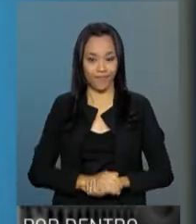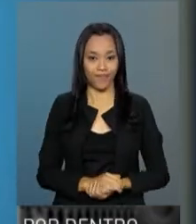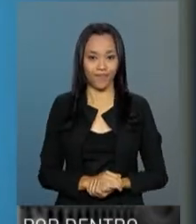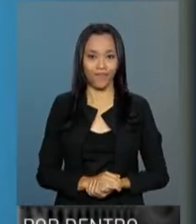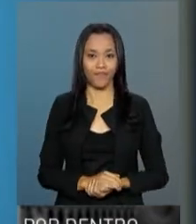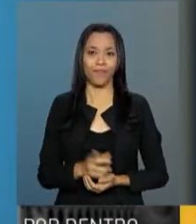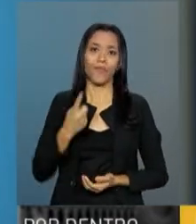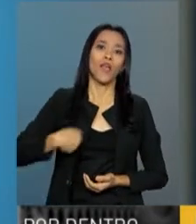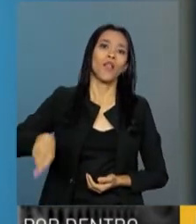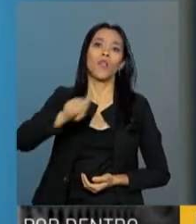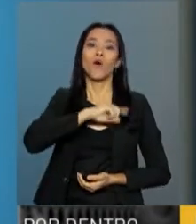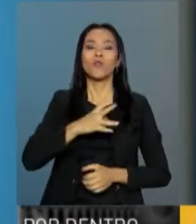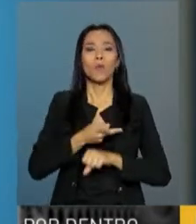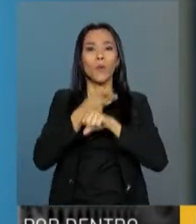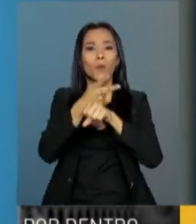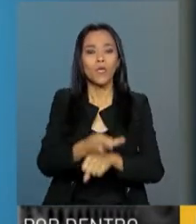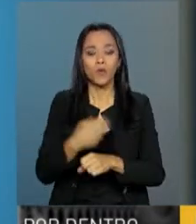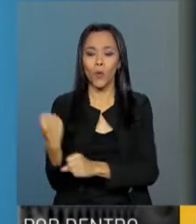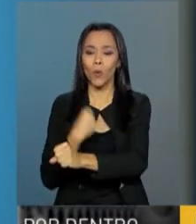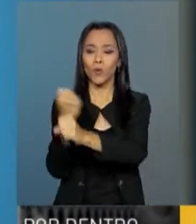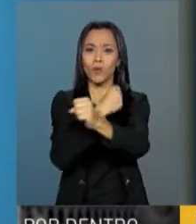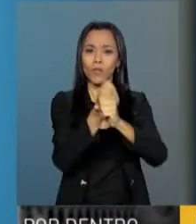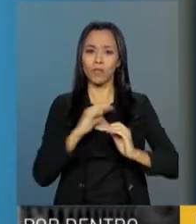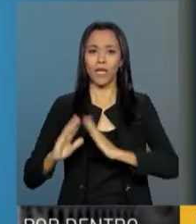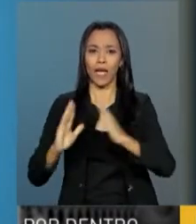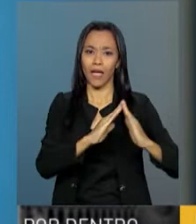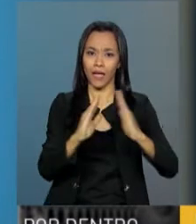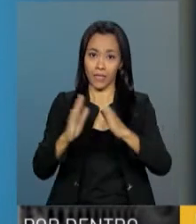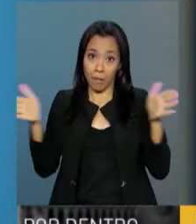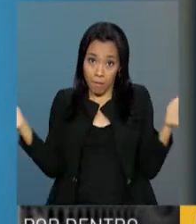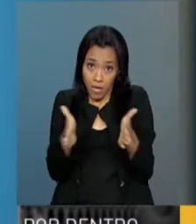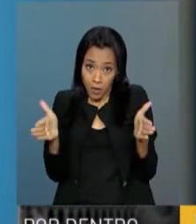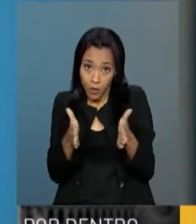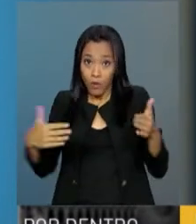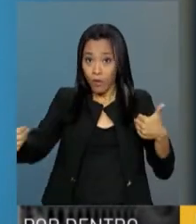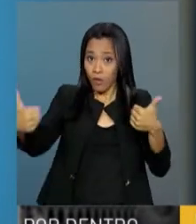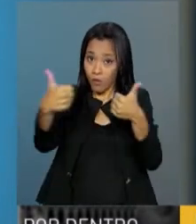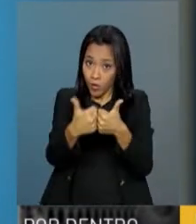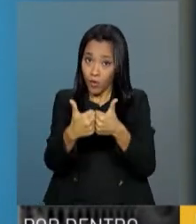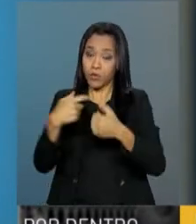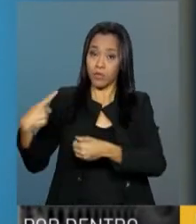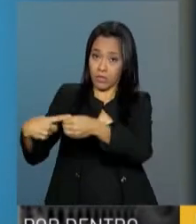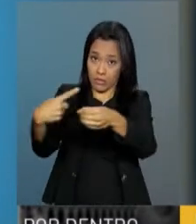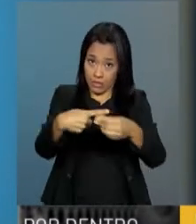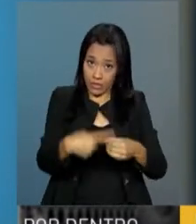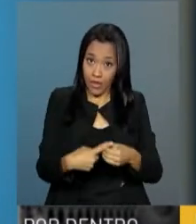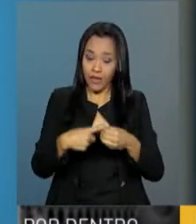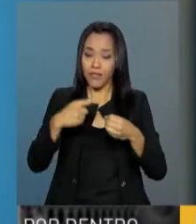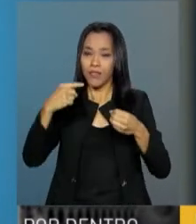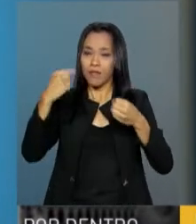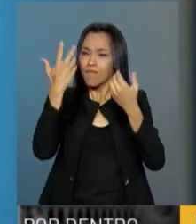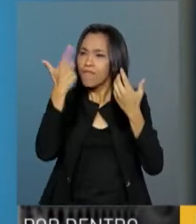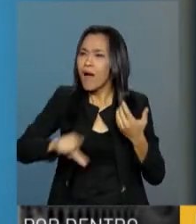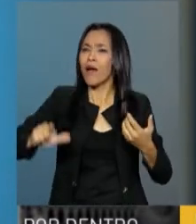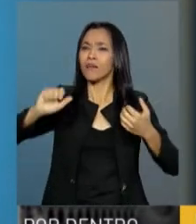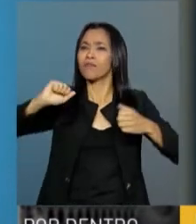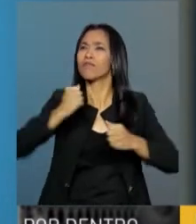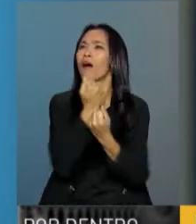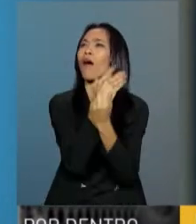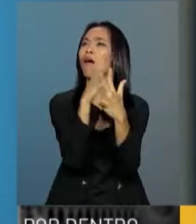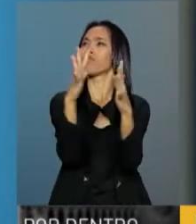procurando conjuntos menores, mais próximos das cidades, com mais paisagismo, mais